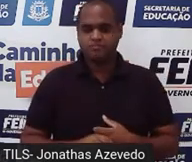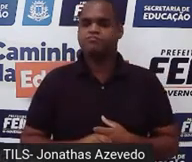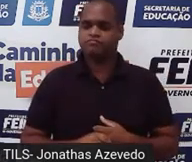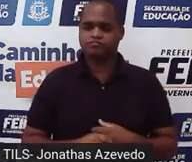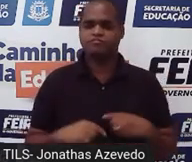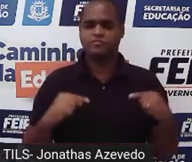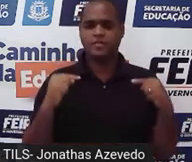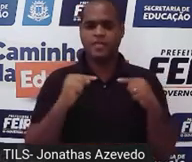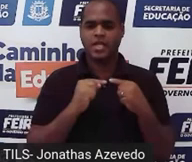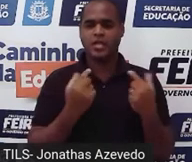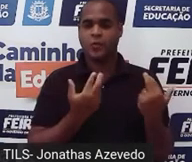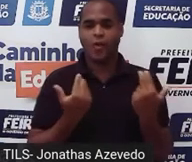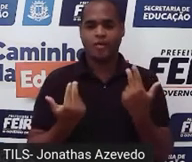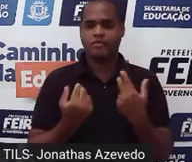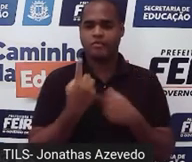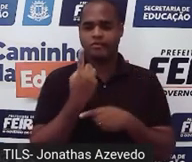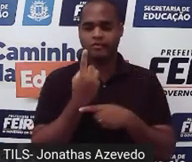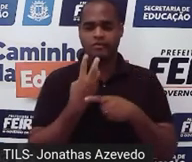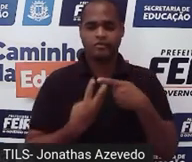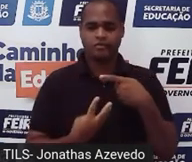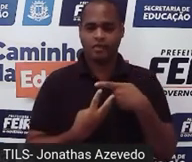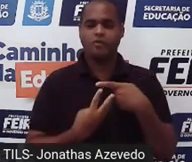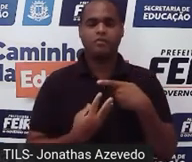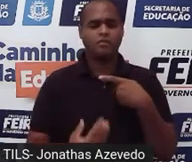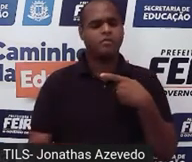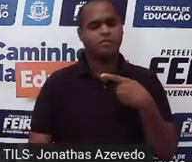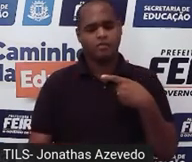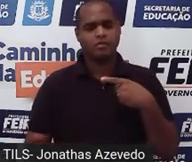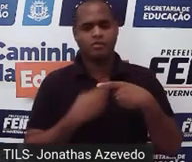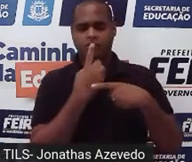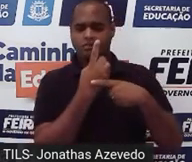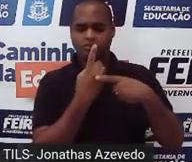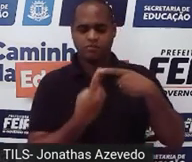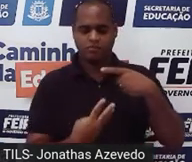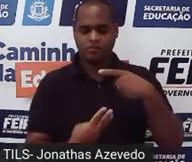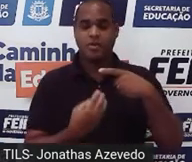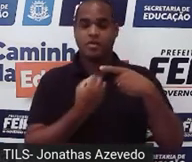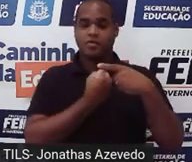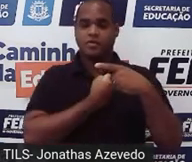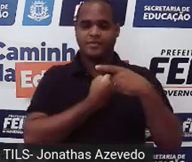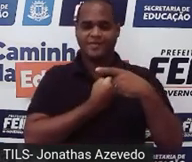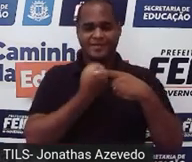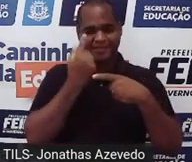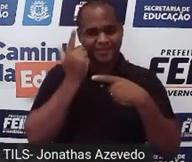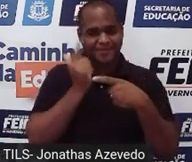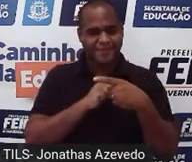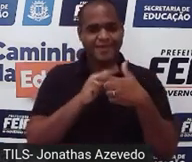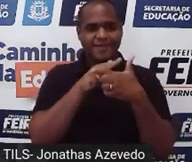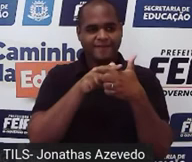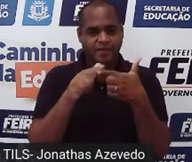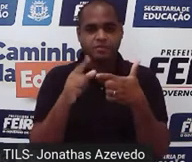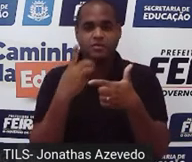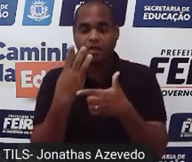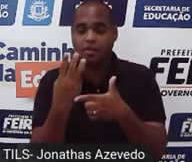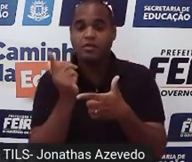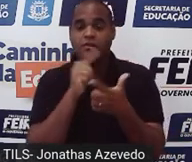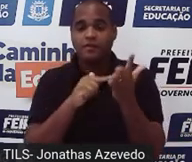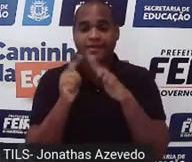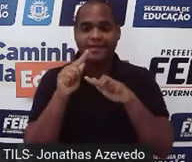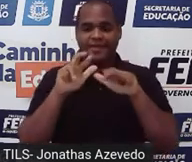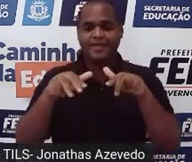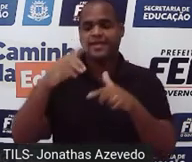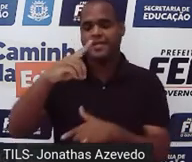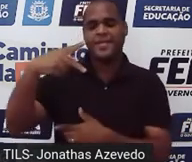forma, o número 1 terço. 1 terço, se a gente pegar o número 1 em cima, dividir pelo 3 embaixo, dá uma